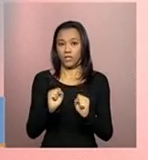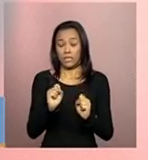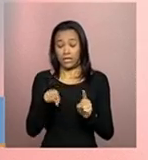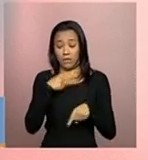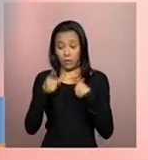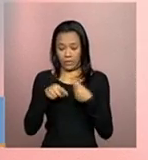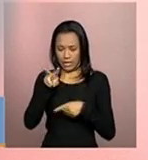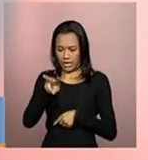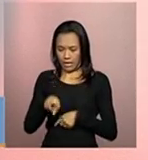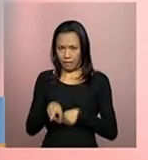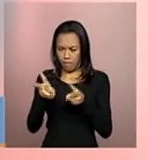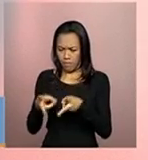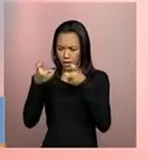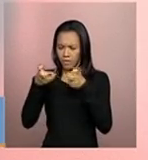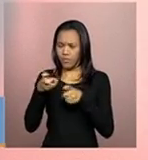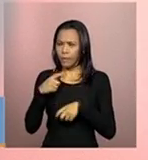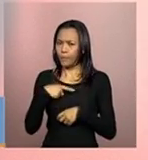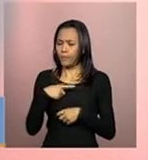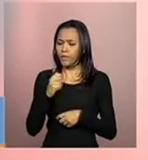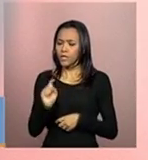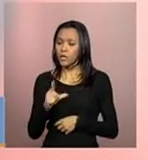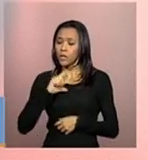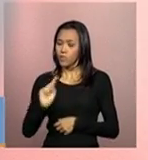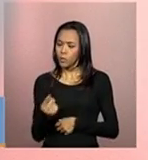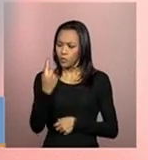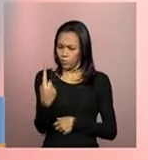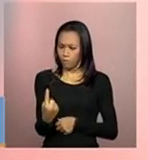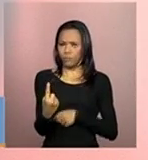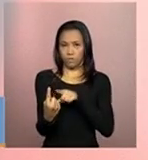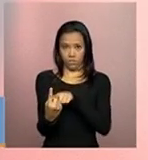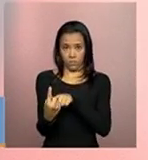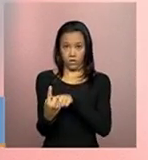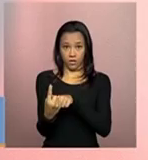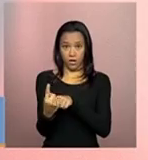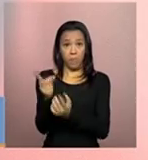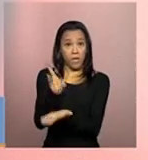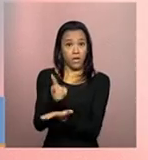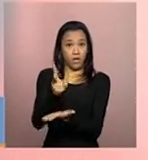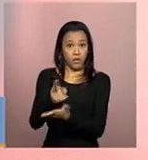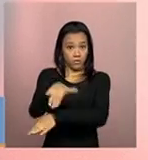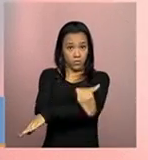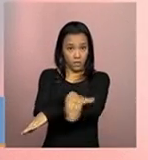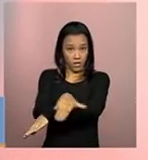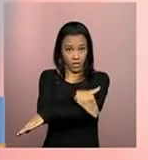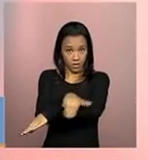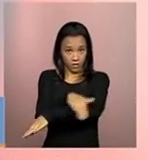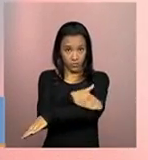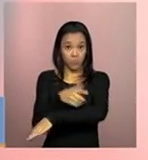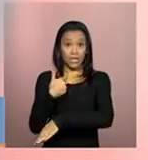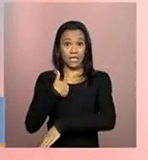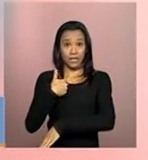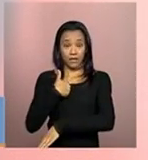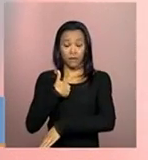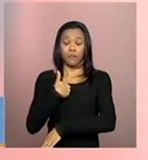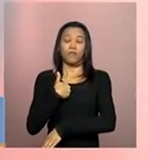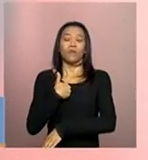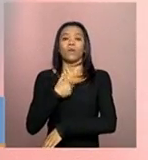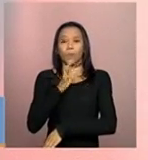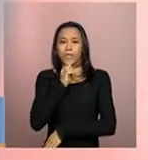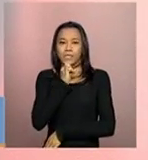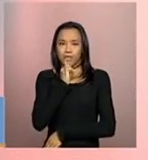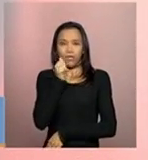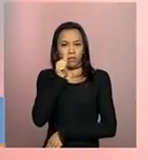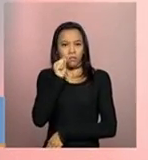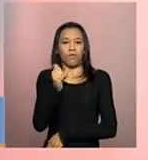naquela lista você só tem uma entidade e um único endereço e você, como nesse exemplo que foi dado pela